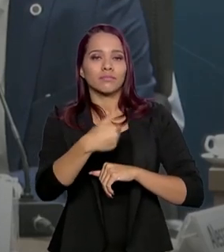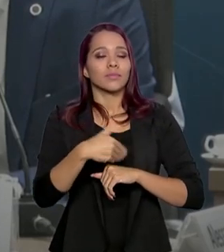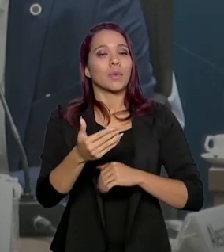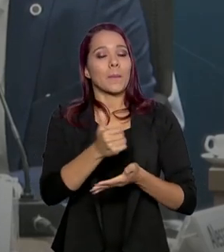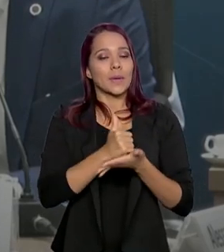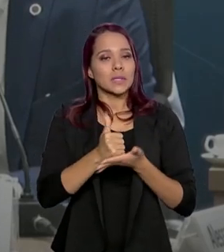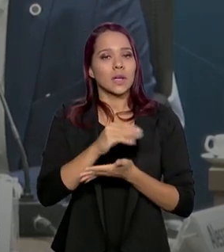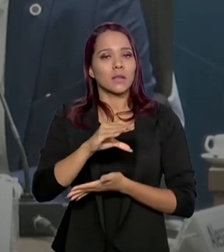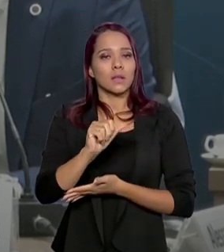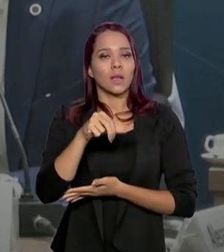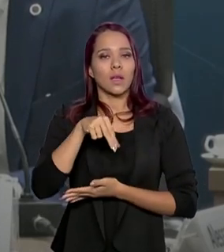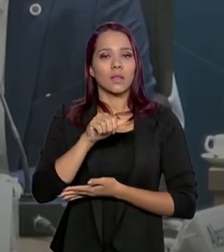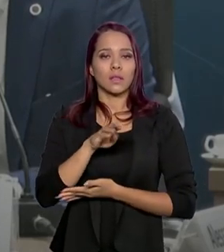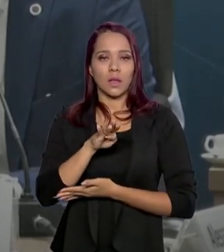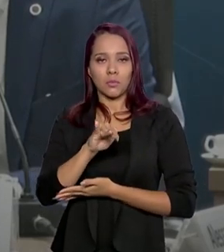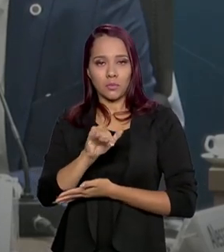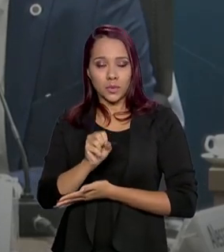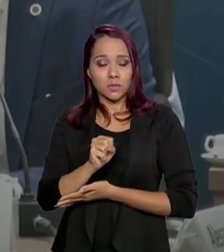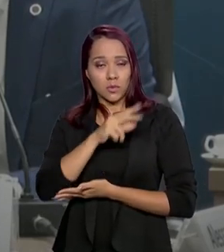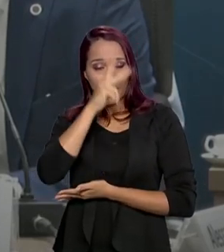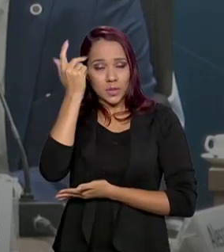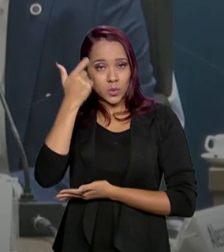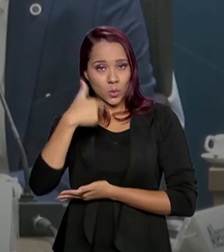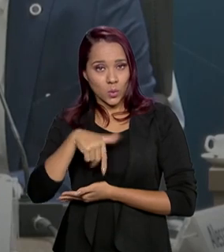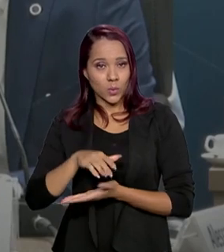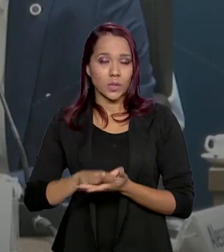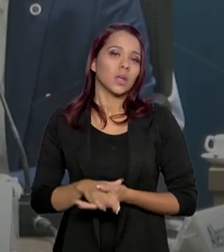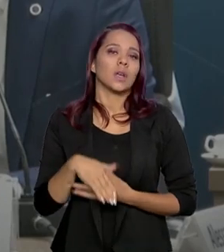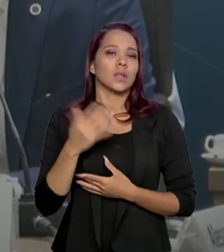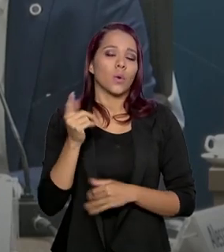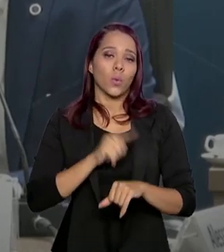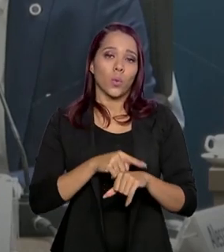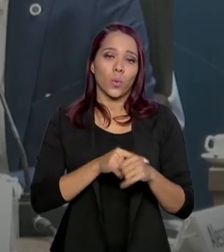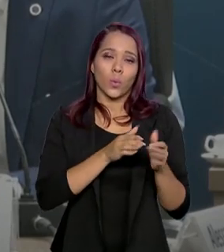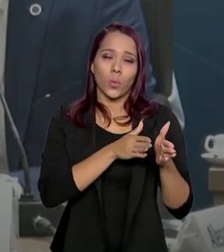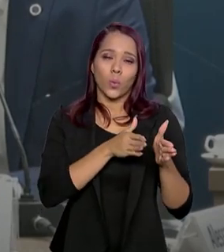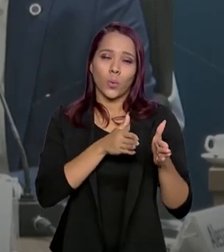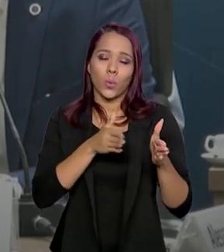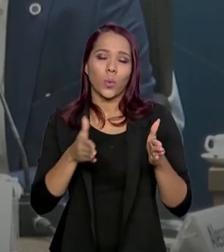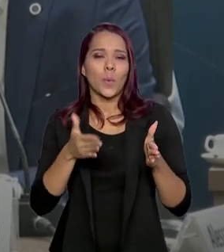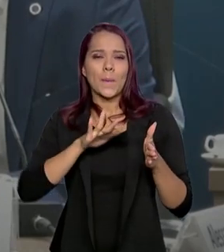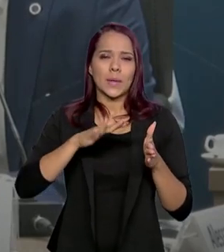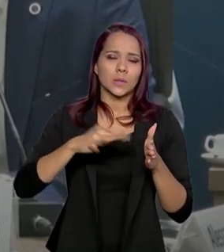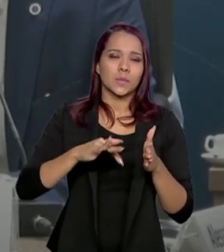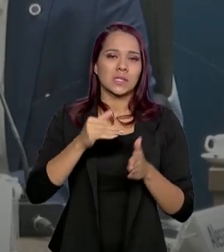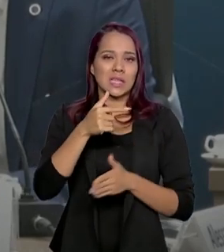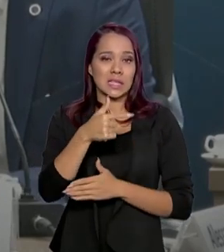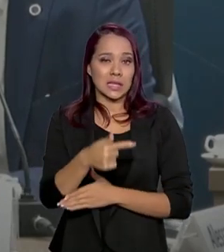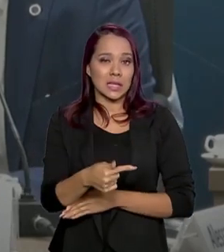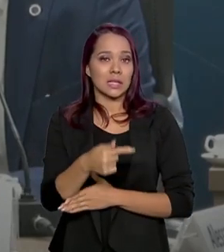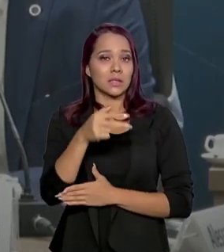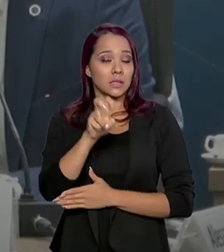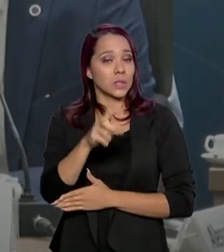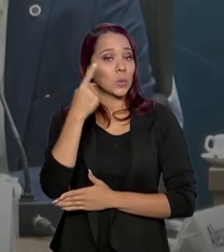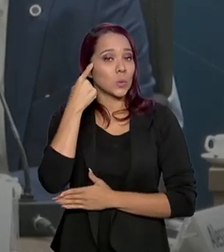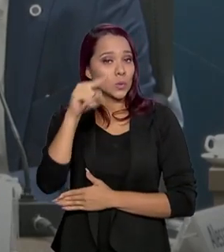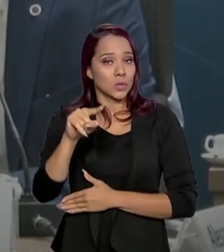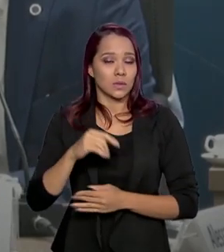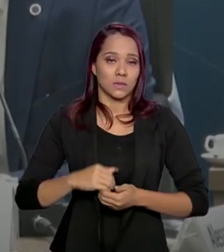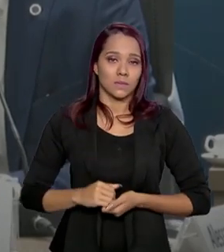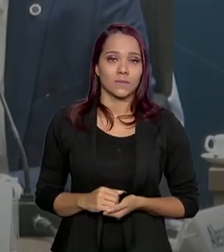por pessoas físicas. E, como conseguinte, os prazos beiram atualmente 75 dias.